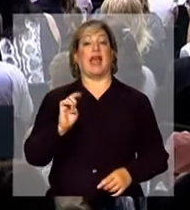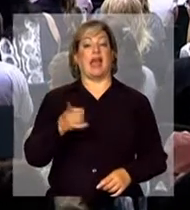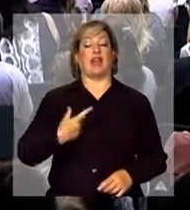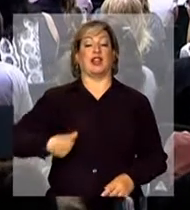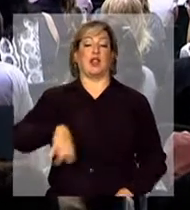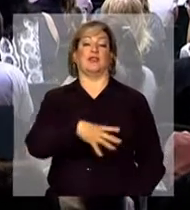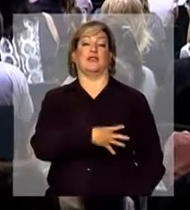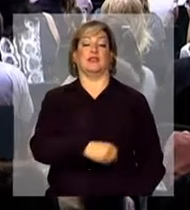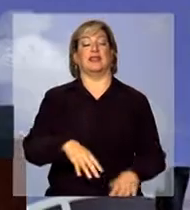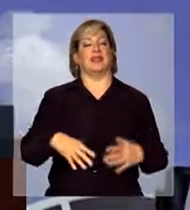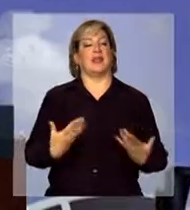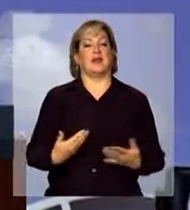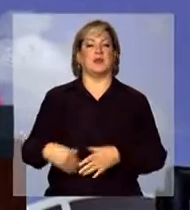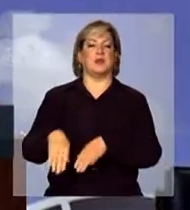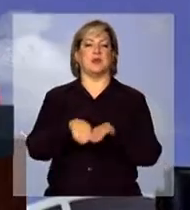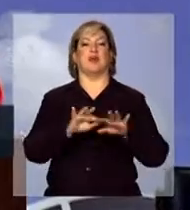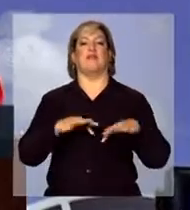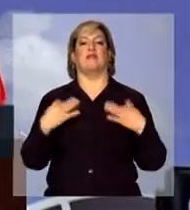está tudo em família.